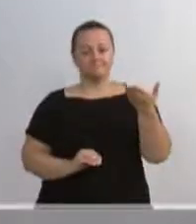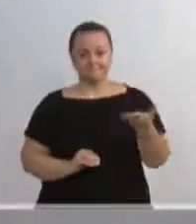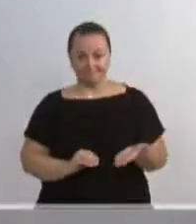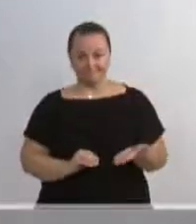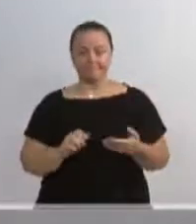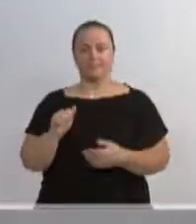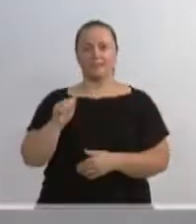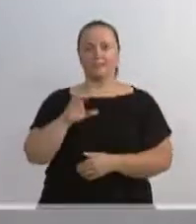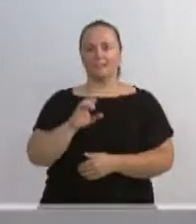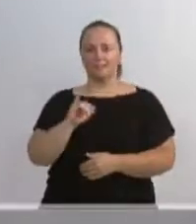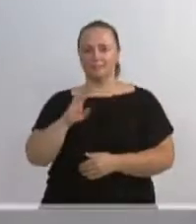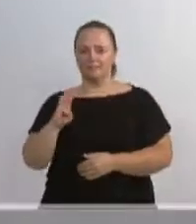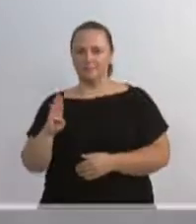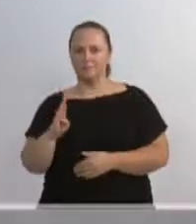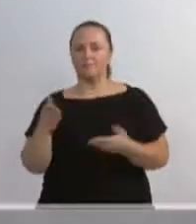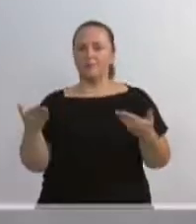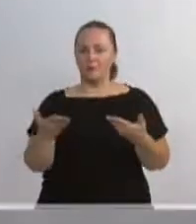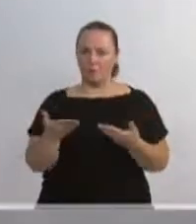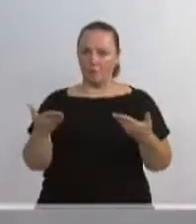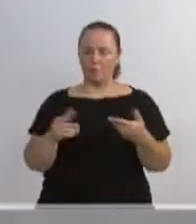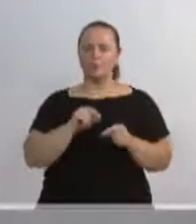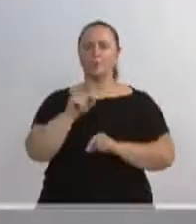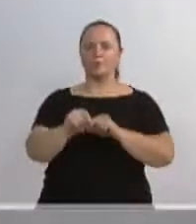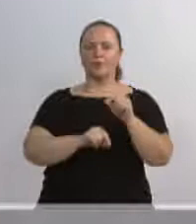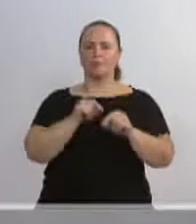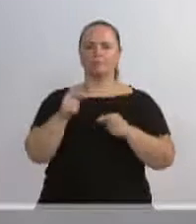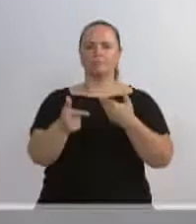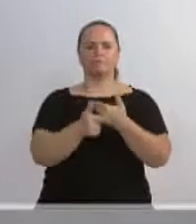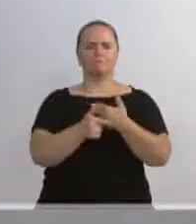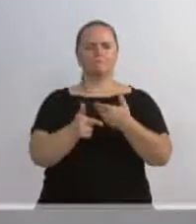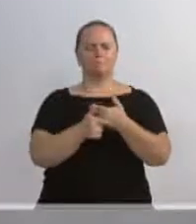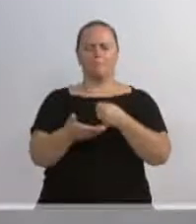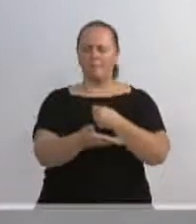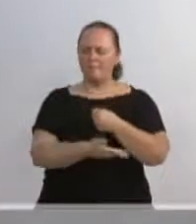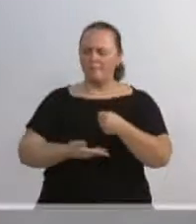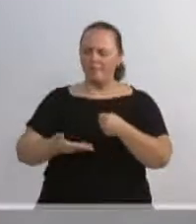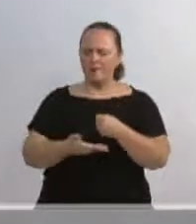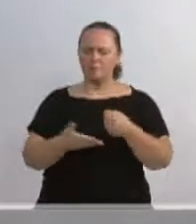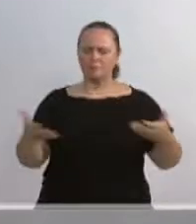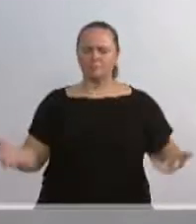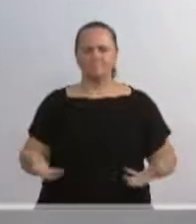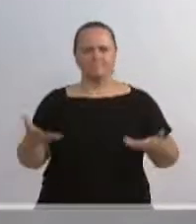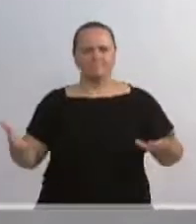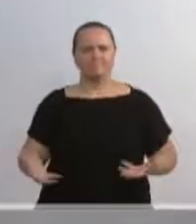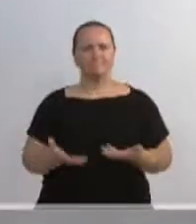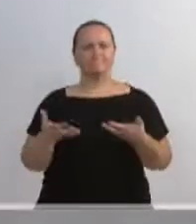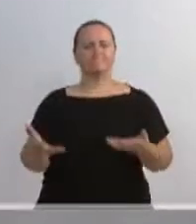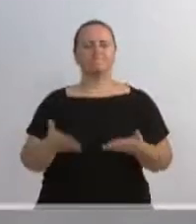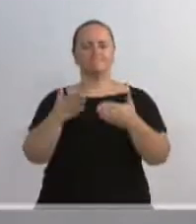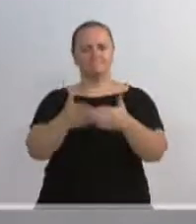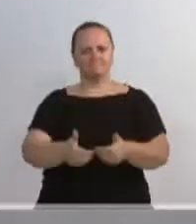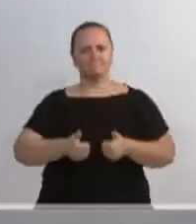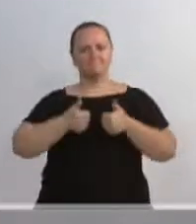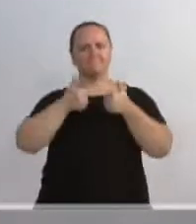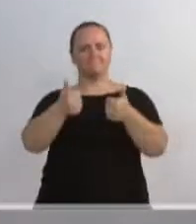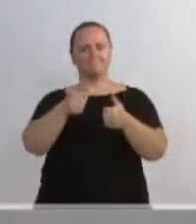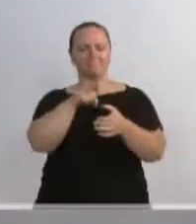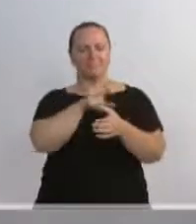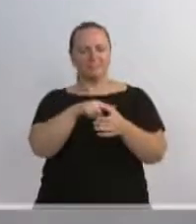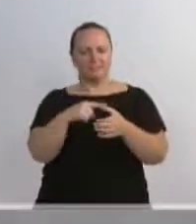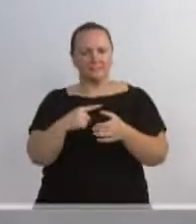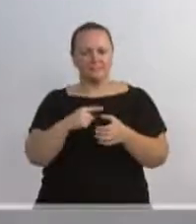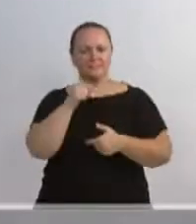tem também, além do papel fundamental de promover a riqueza de nossa cidade, de gerar emprego e renda, tem também